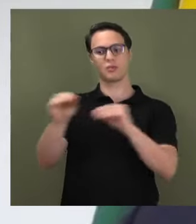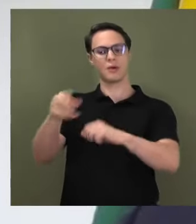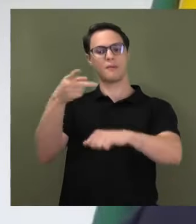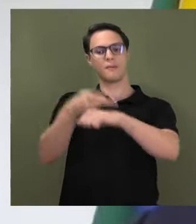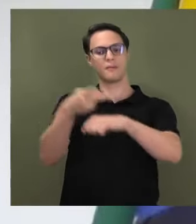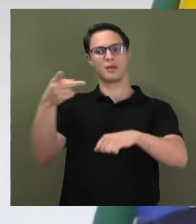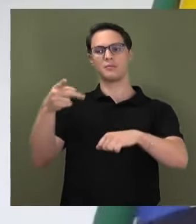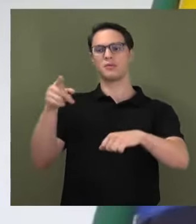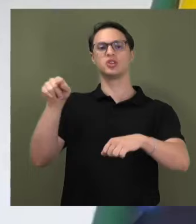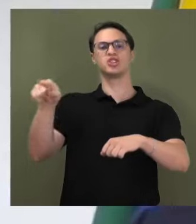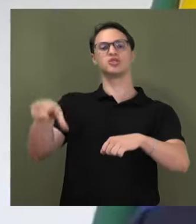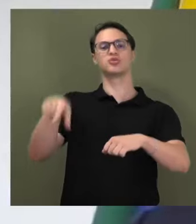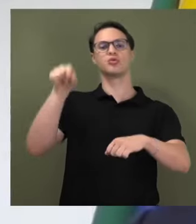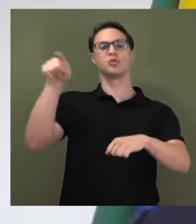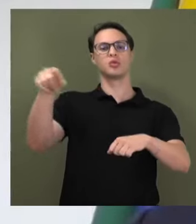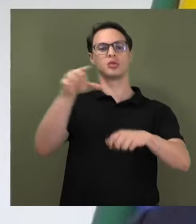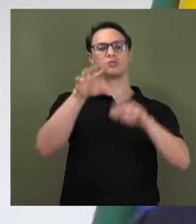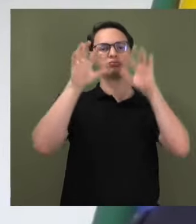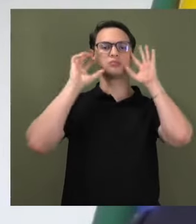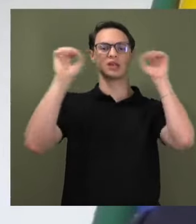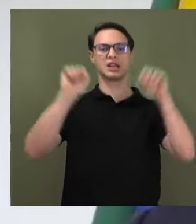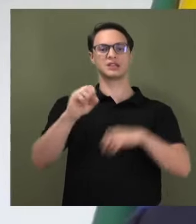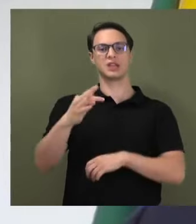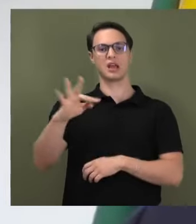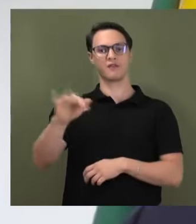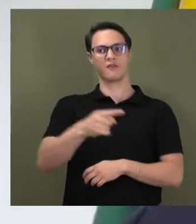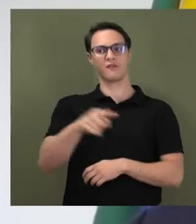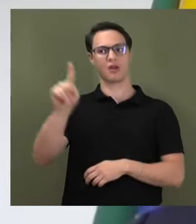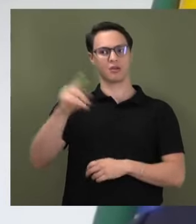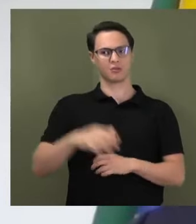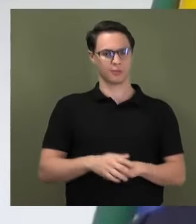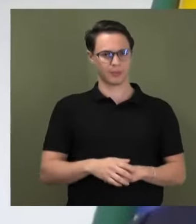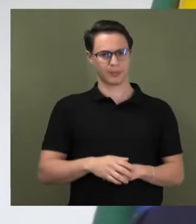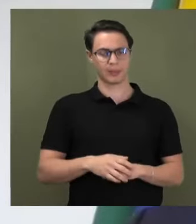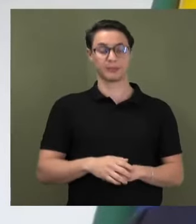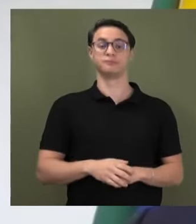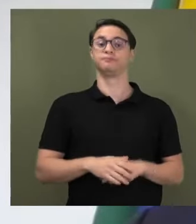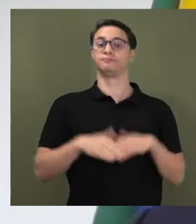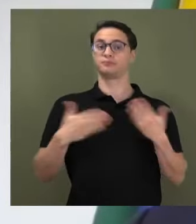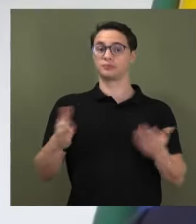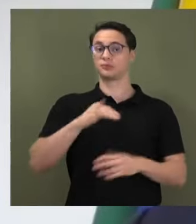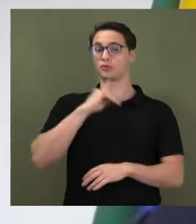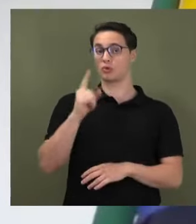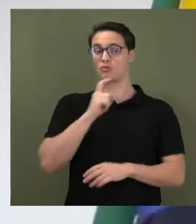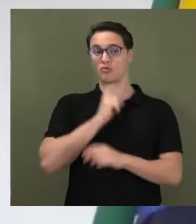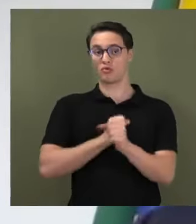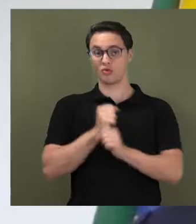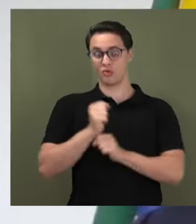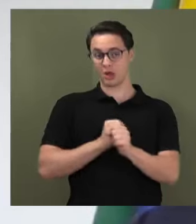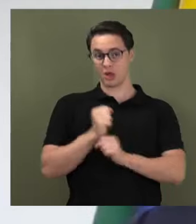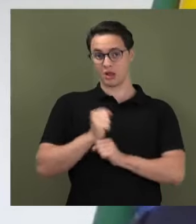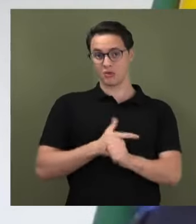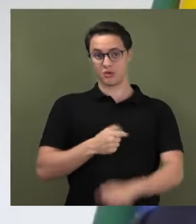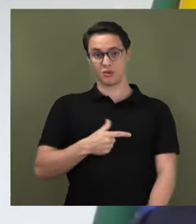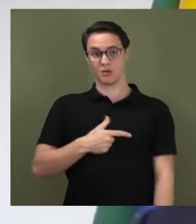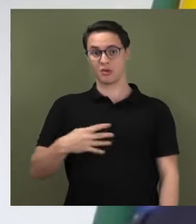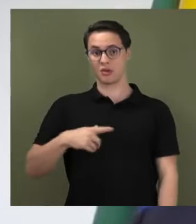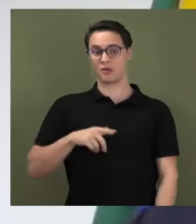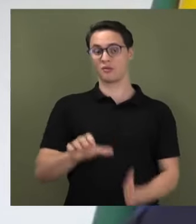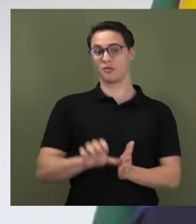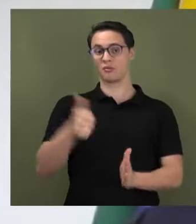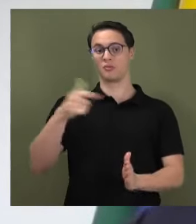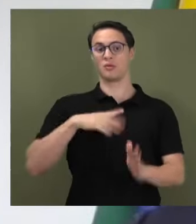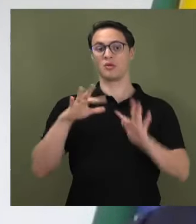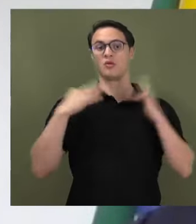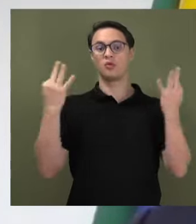a indicação ao Supremo Tribunal Federal. Em junho desse ano, foi realizado em Londres o primeiro Fórum de Liberdade